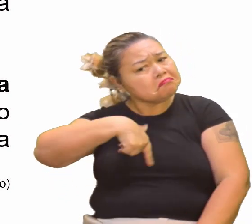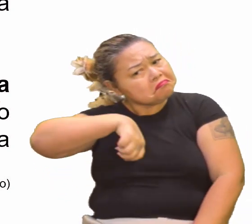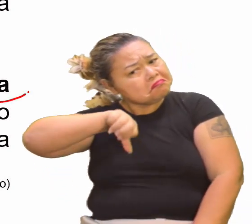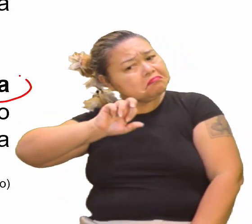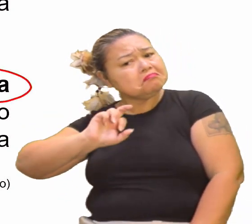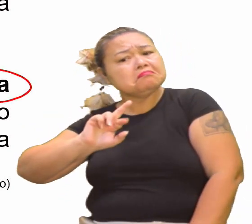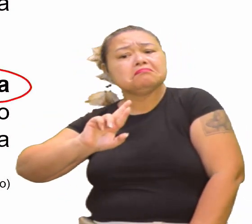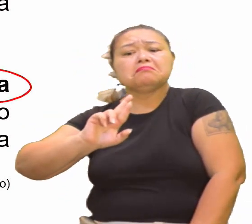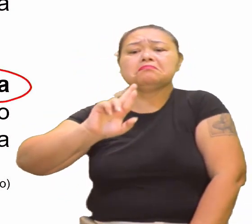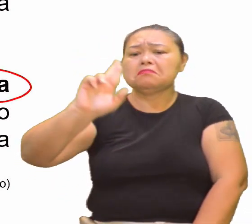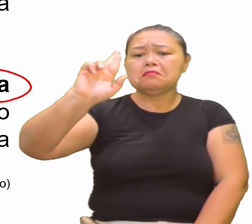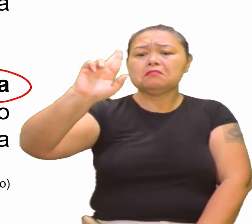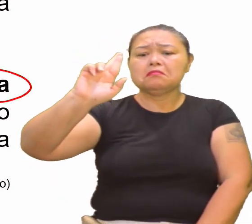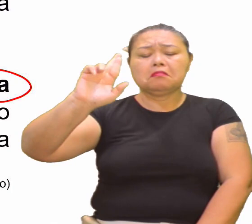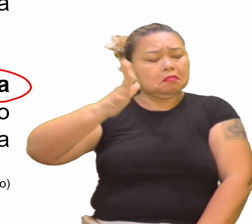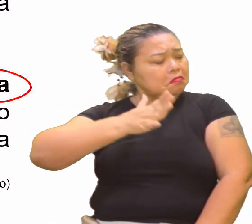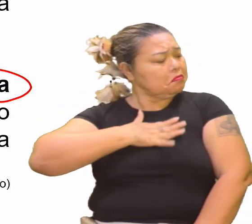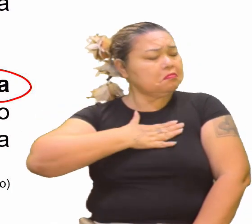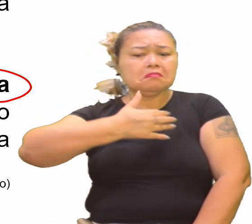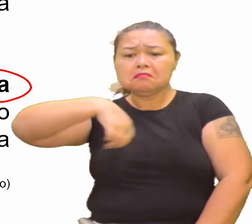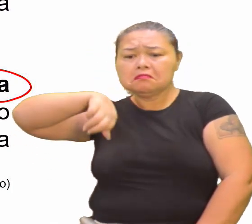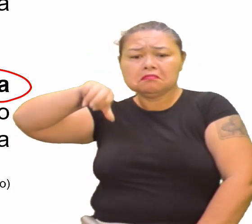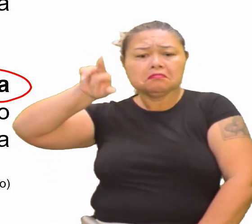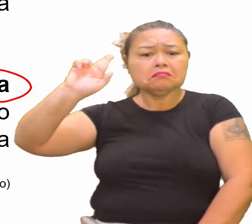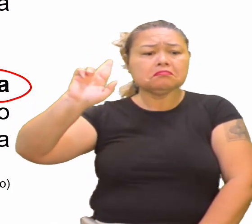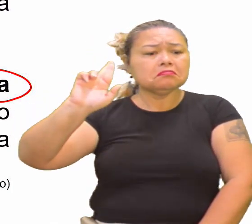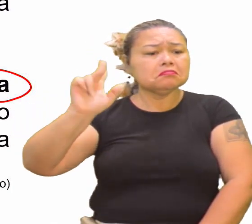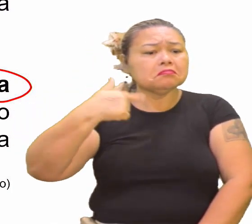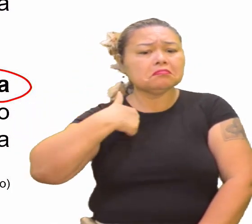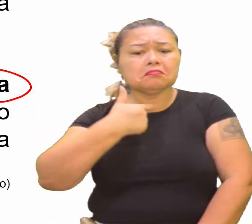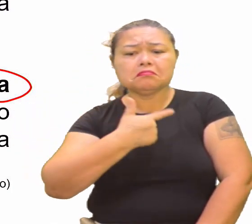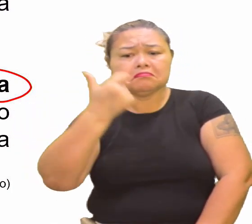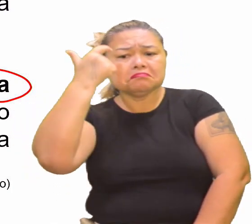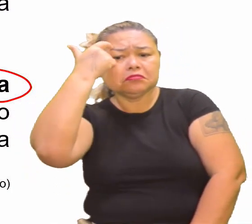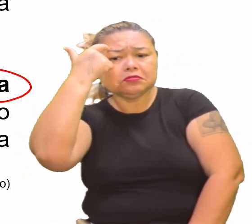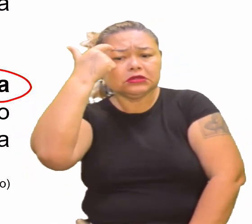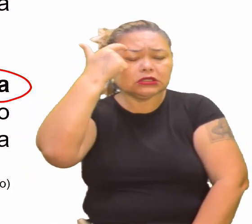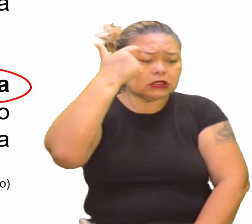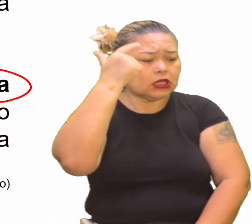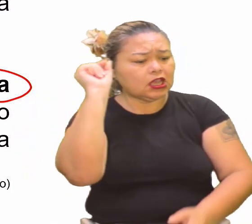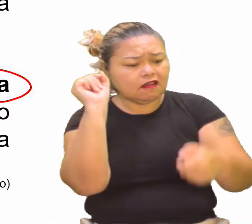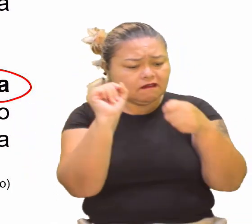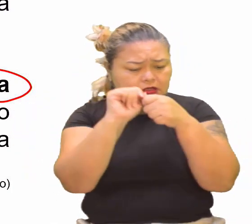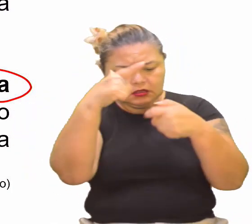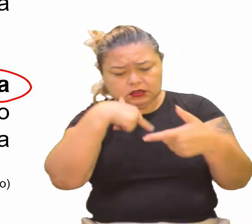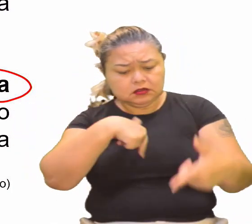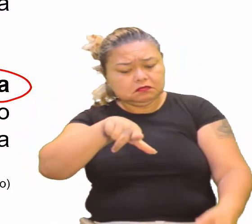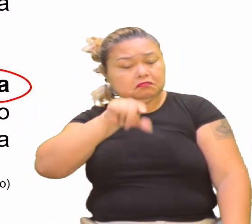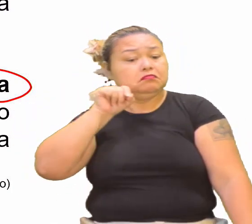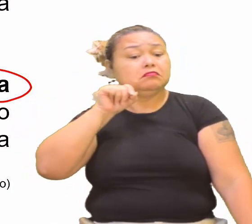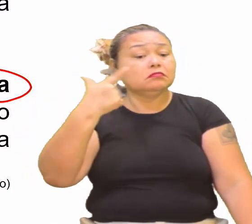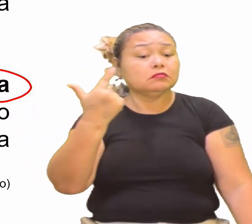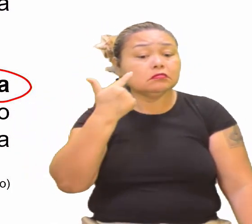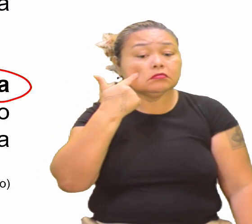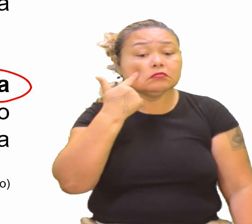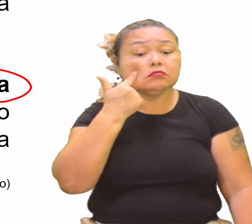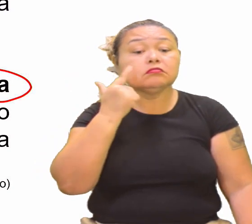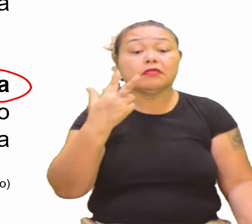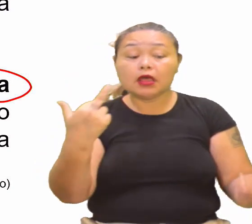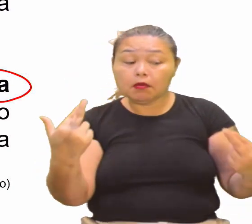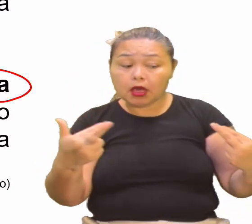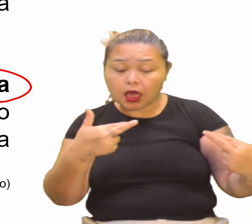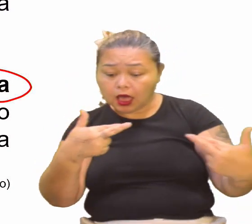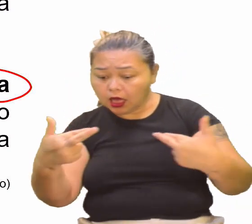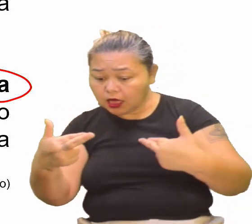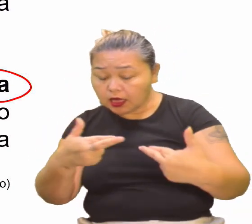galera. Eu tenho que ser autônomo, nessa perspectiva de pensar, de agir, em relação aos domínios do religioso